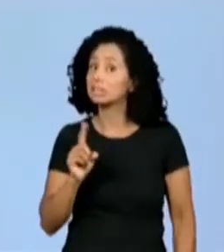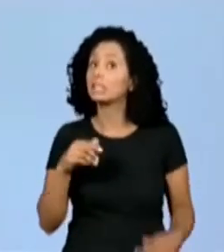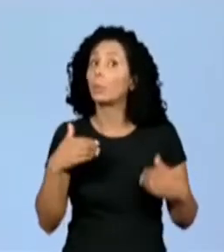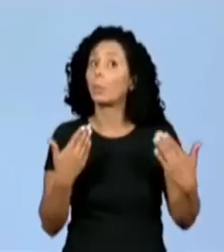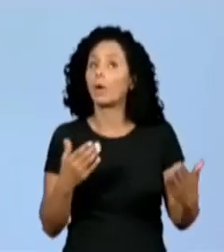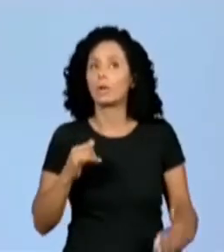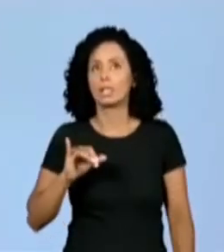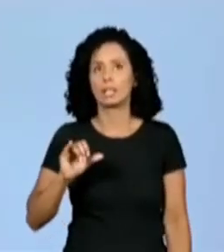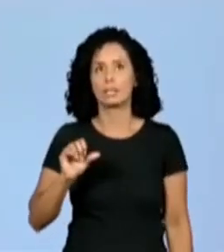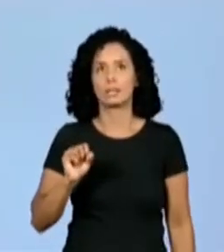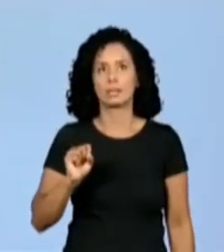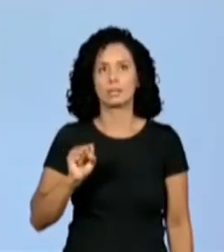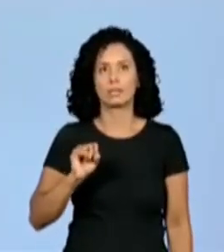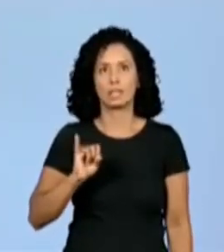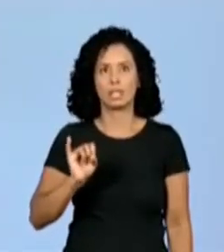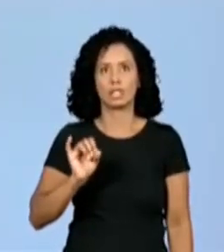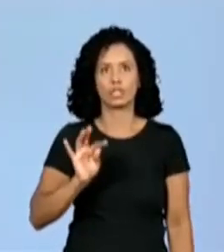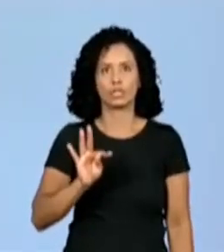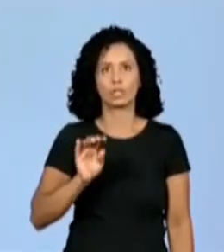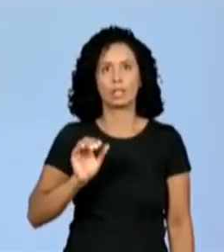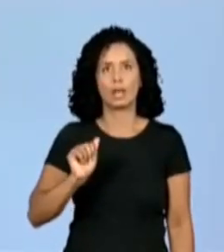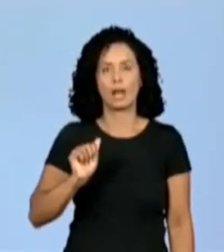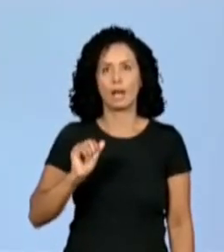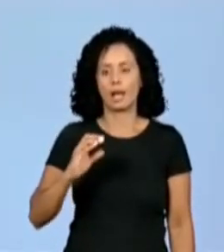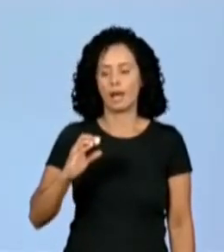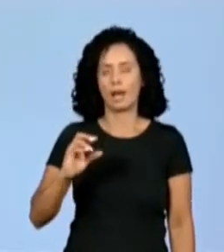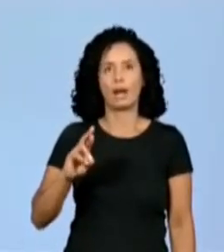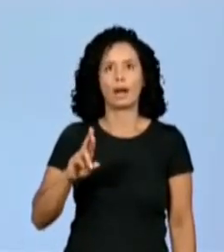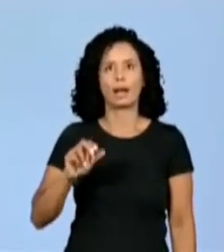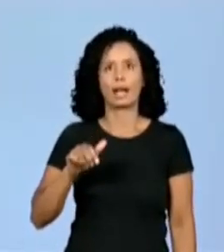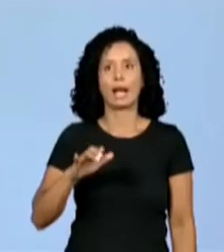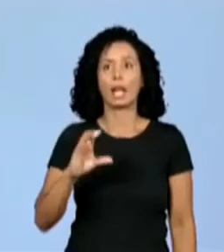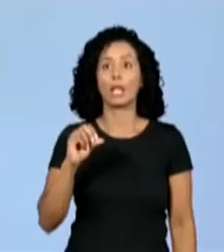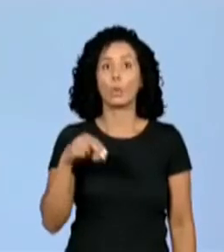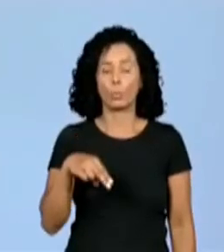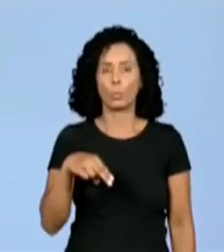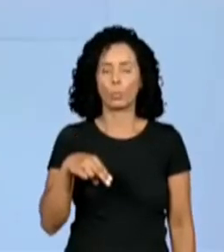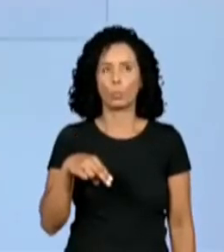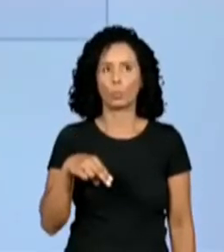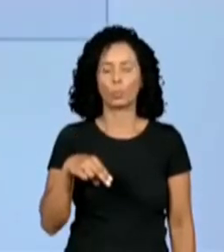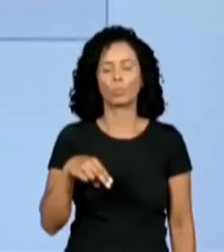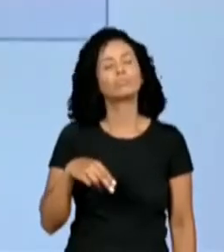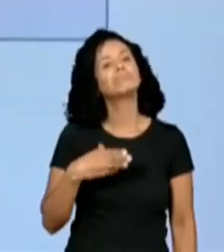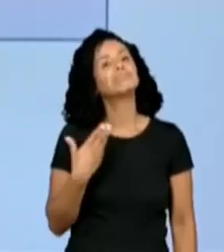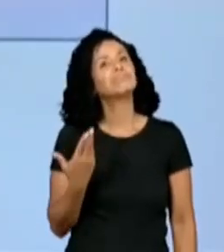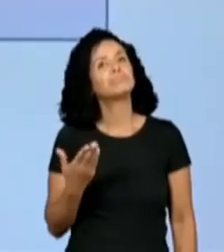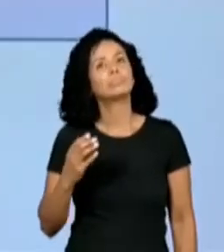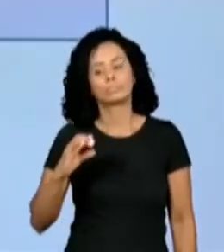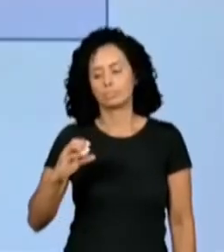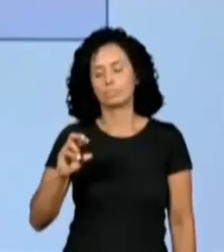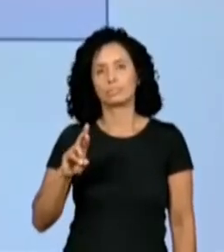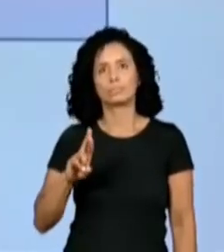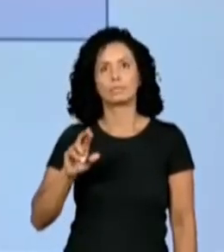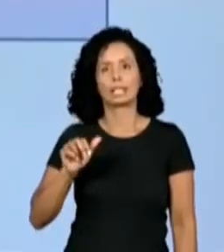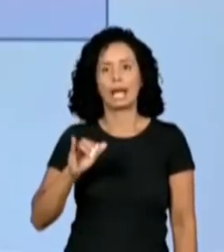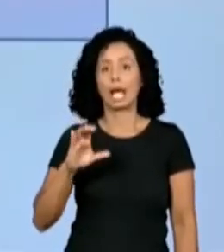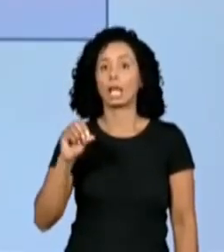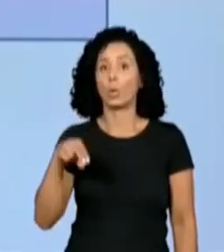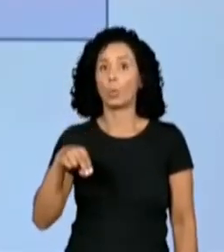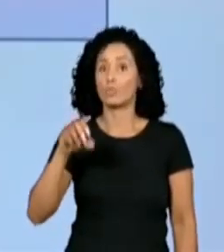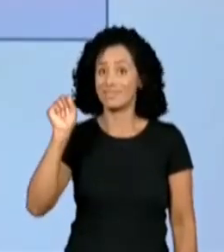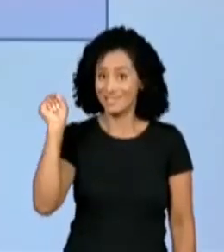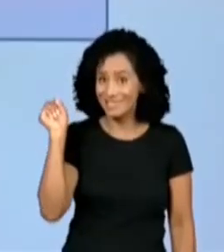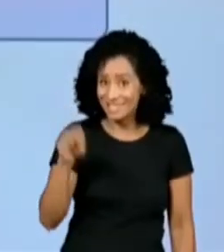orange. Já falaram que além de ser, é orange. É laranja. Então, respostinha para a gente. Yes.